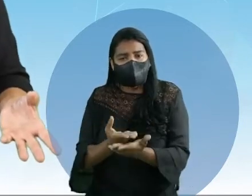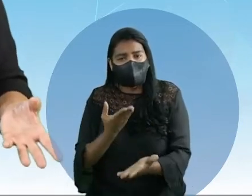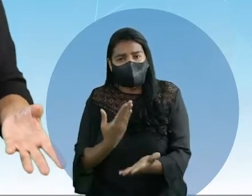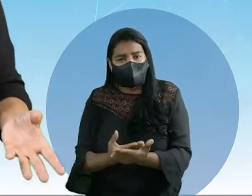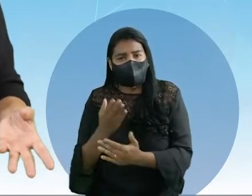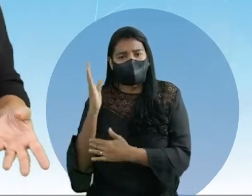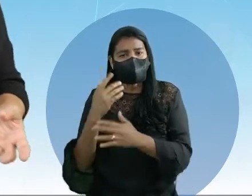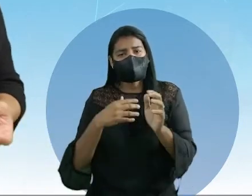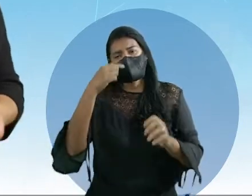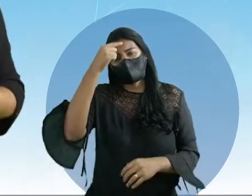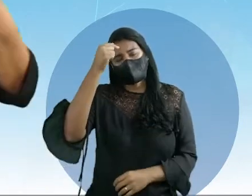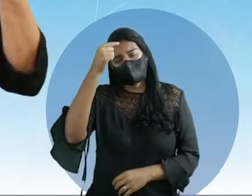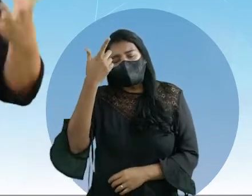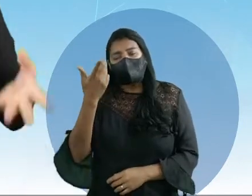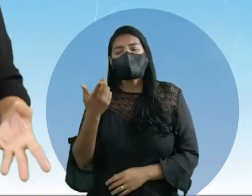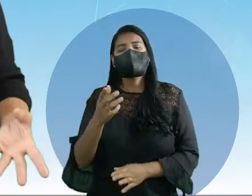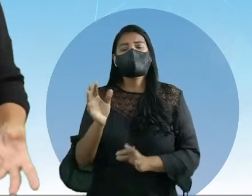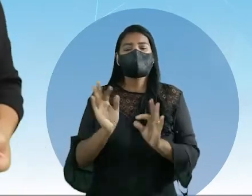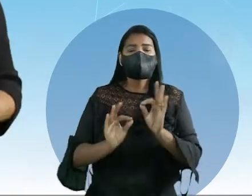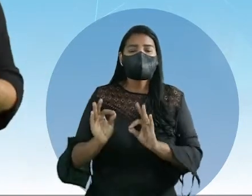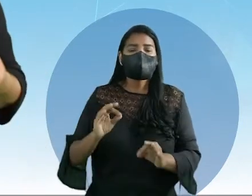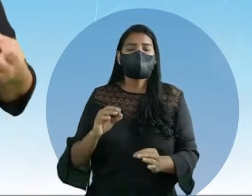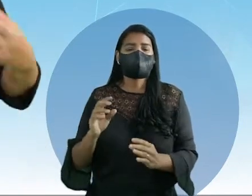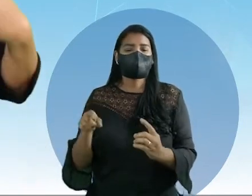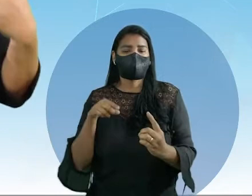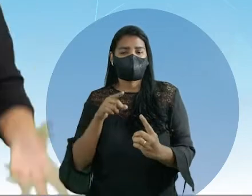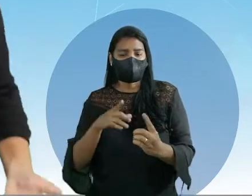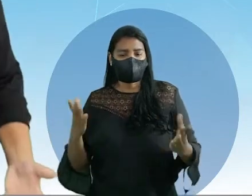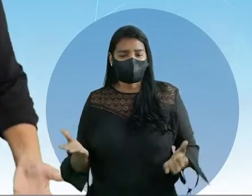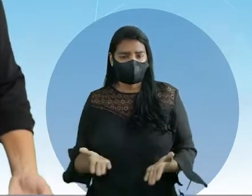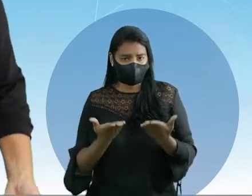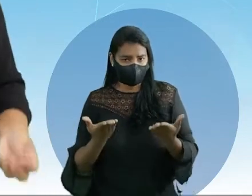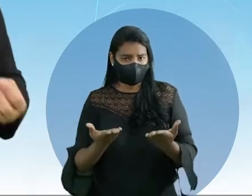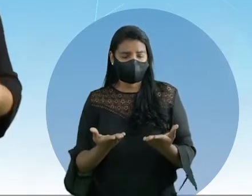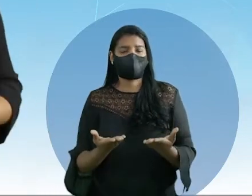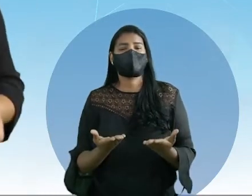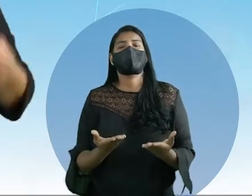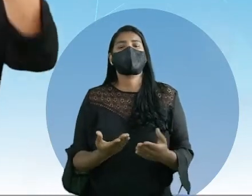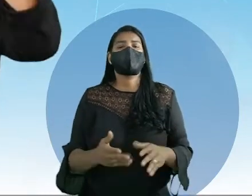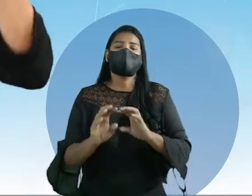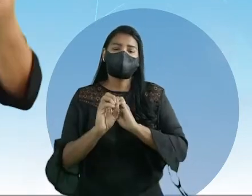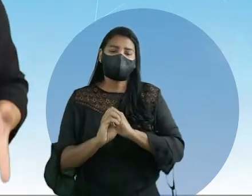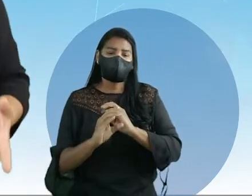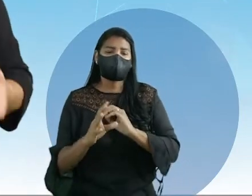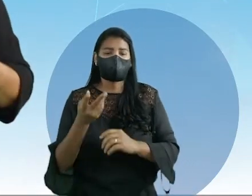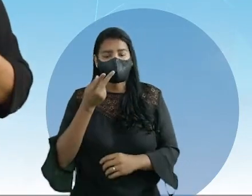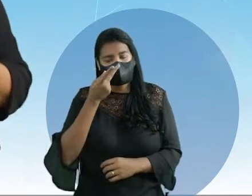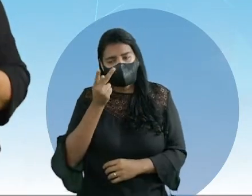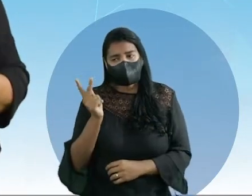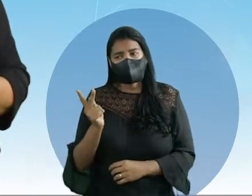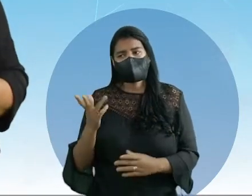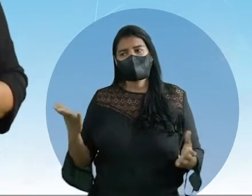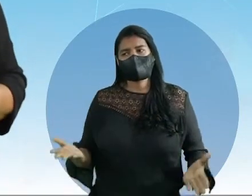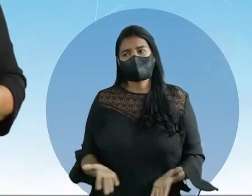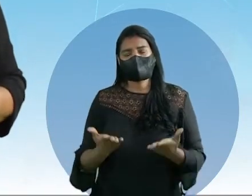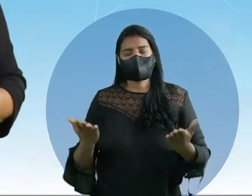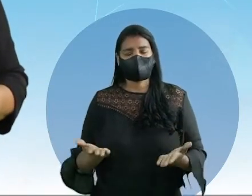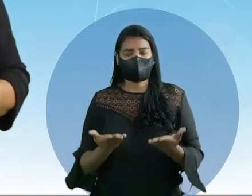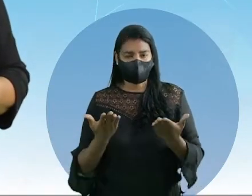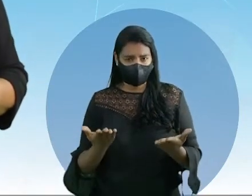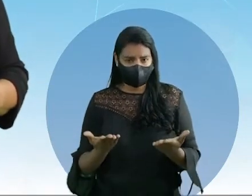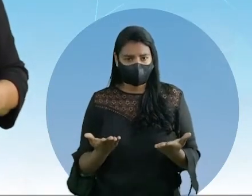A nossa universidade federal ainda tem que dar muito incentivo. Infelizmente, a educação não dá, mas vamos lá. Visitação para promover a educação